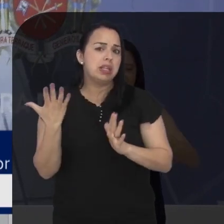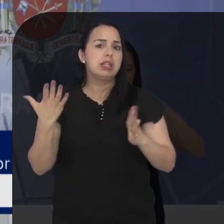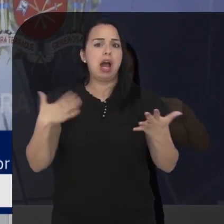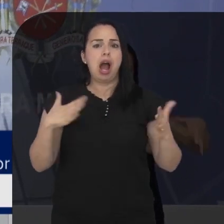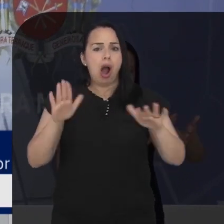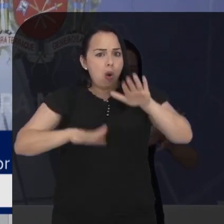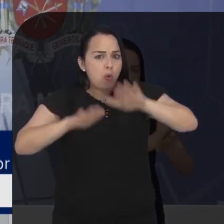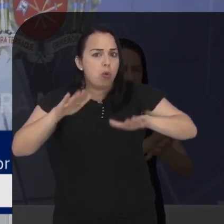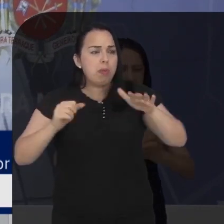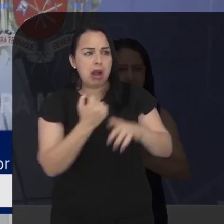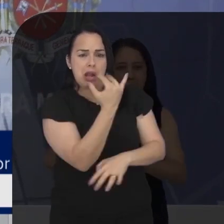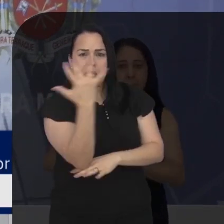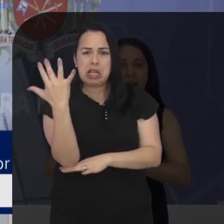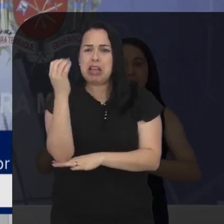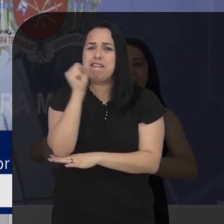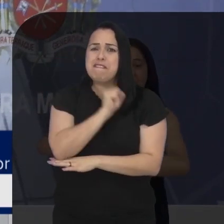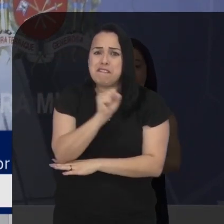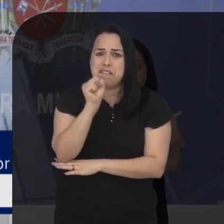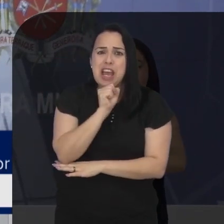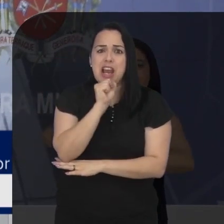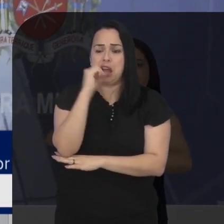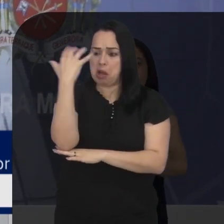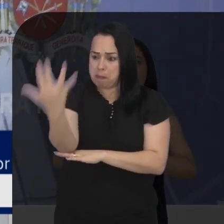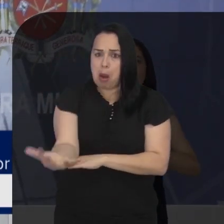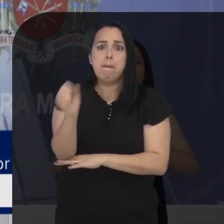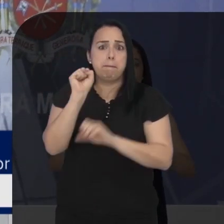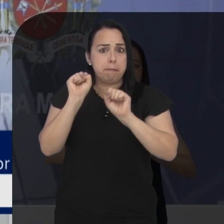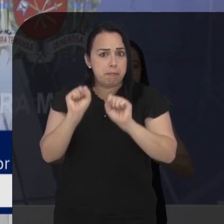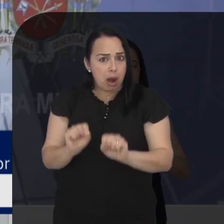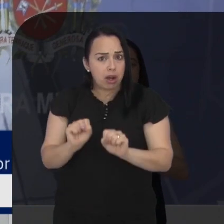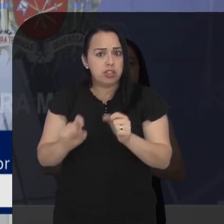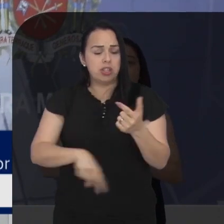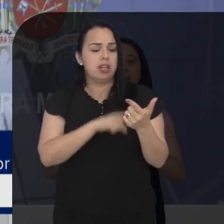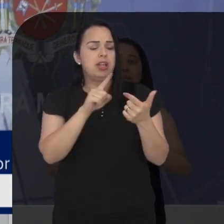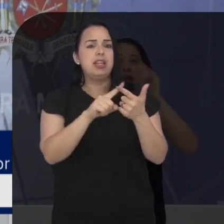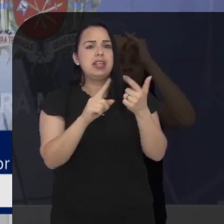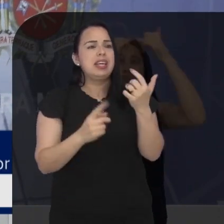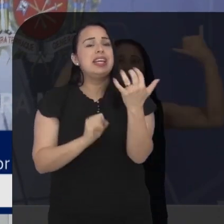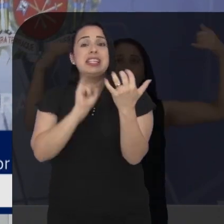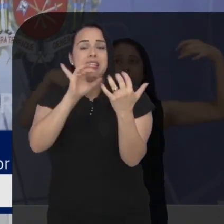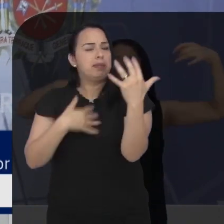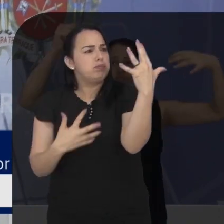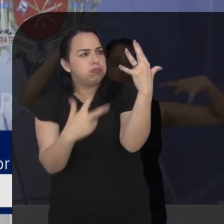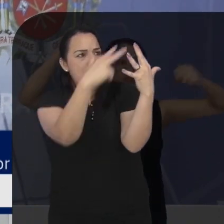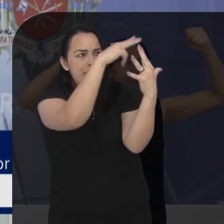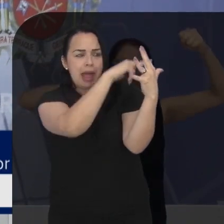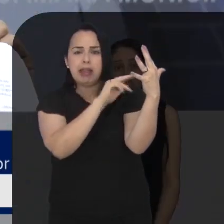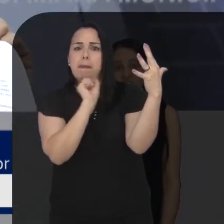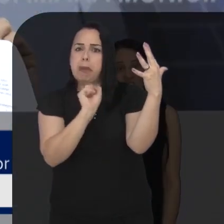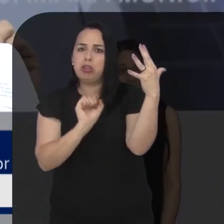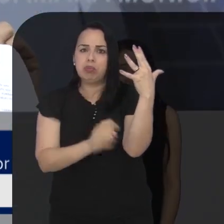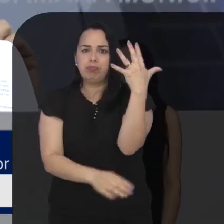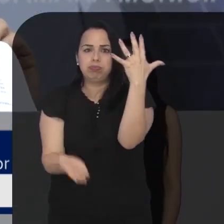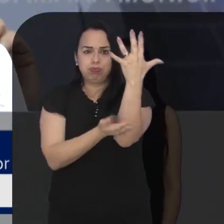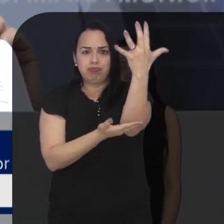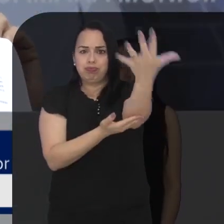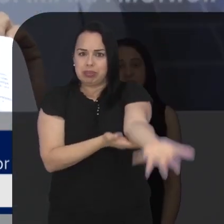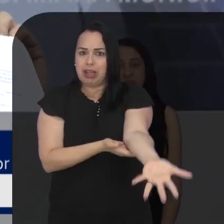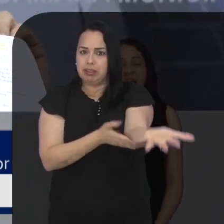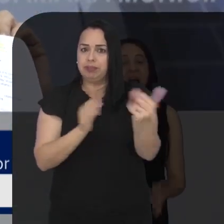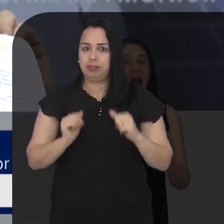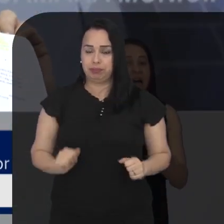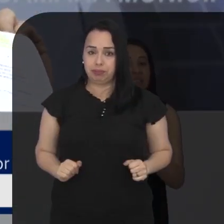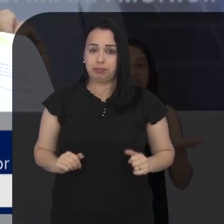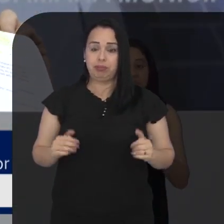que muitas árvores da cidade estão velhas, com risco de cair e a falta da supressão poderia causar acidentes. Já a